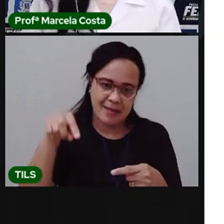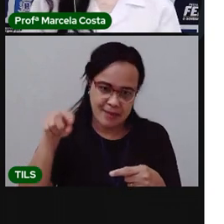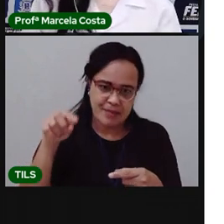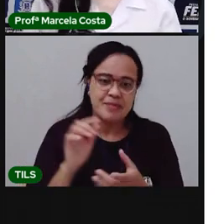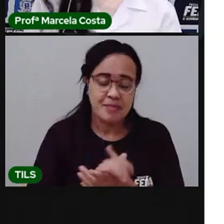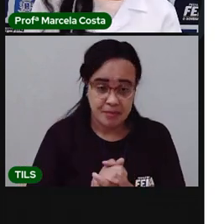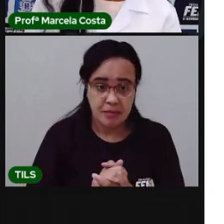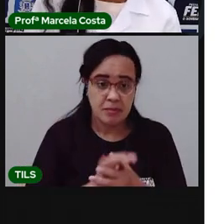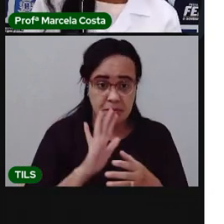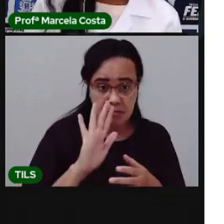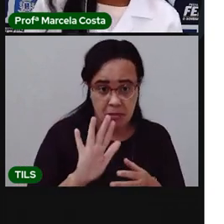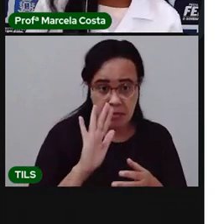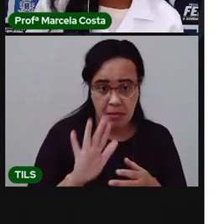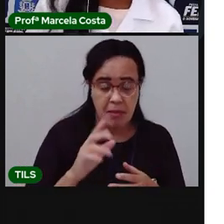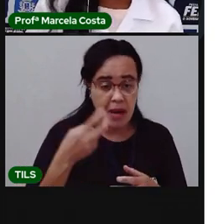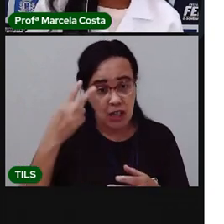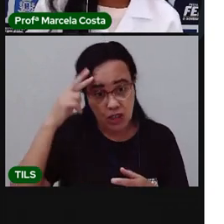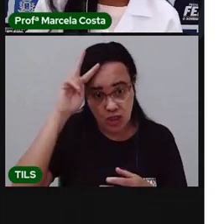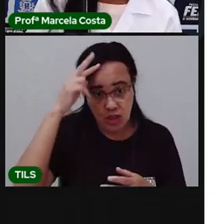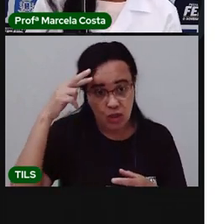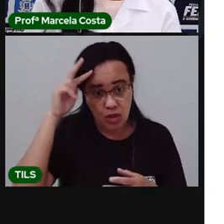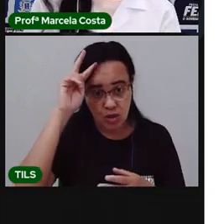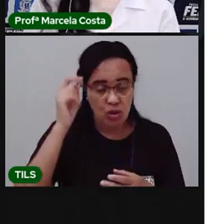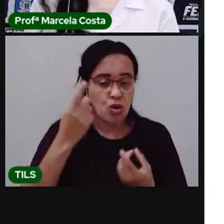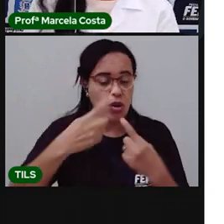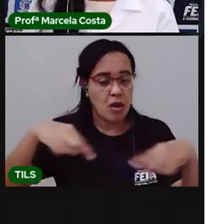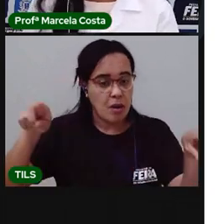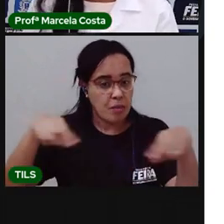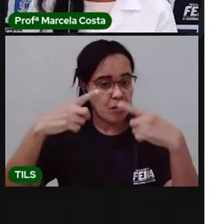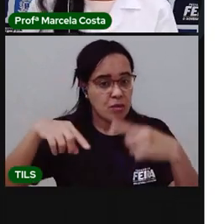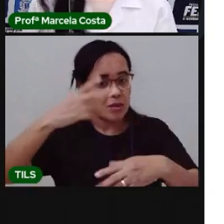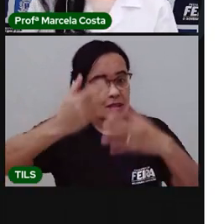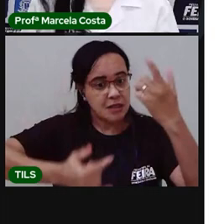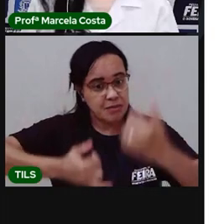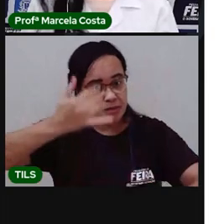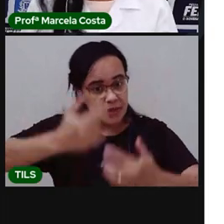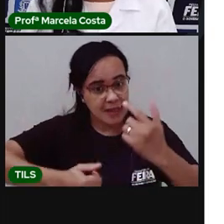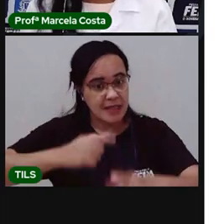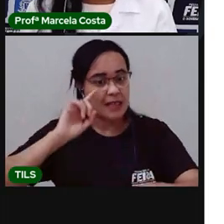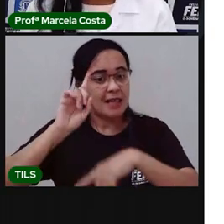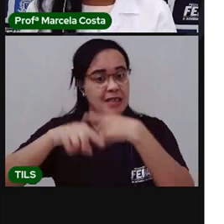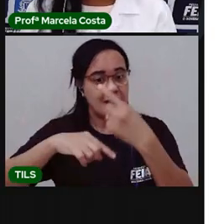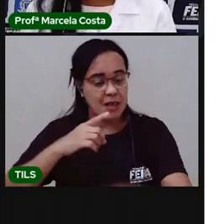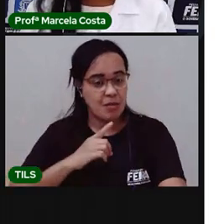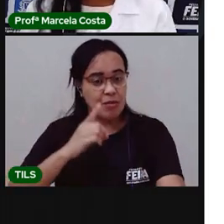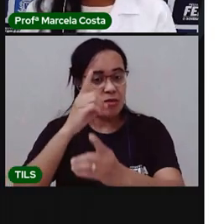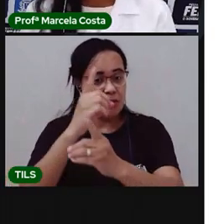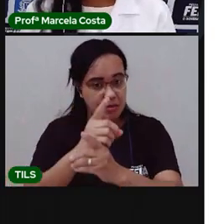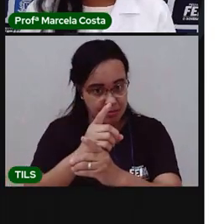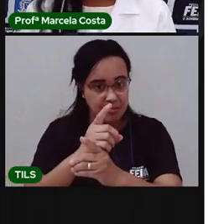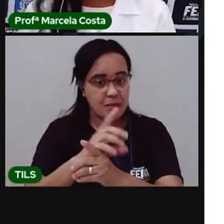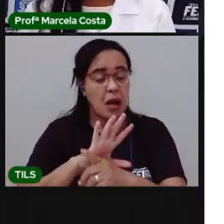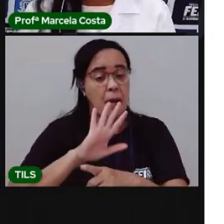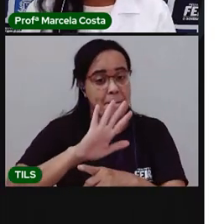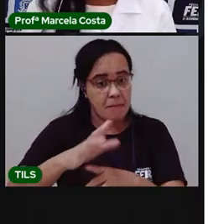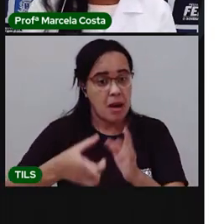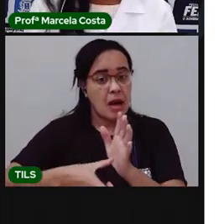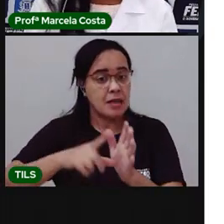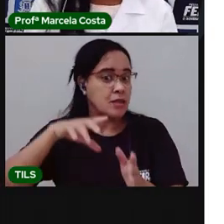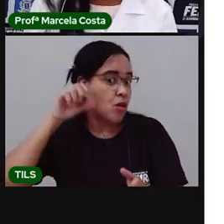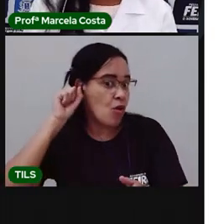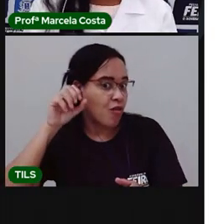Mas a historinha que essa música conta, você vai descobrir quando você ouvir. Combinado?